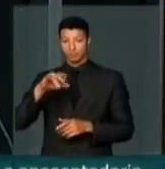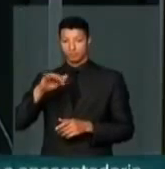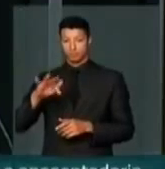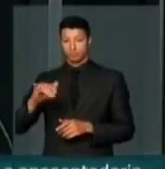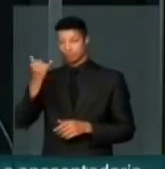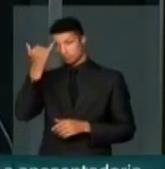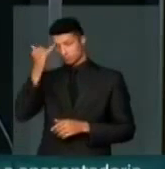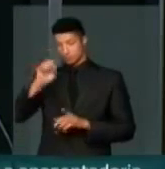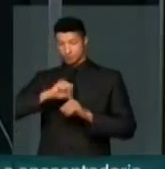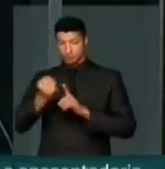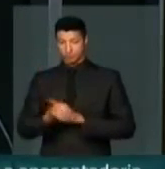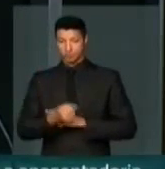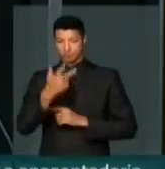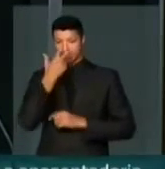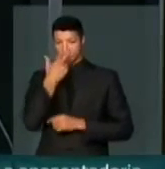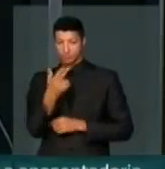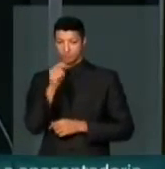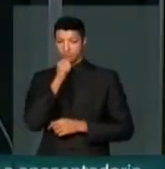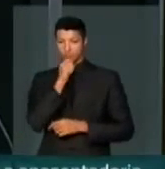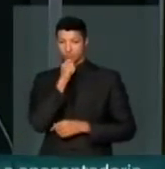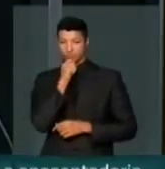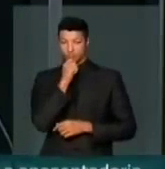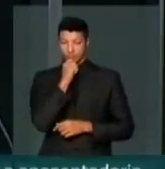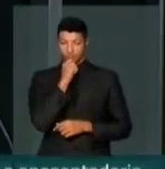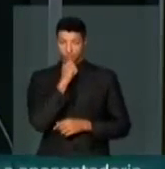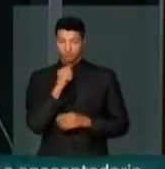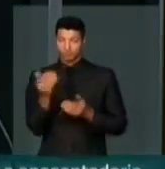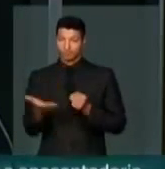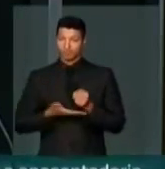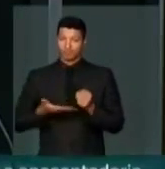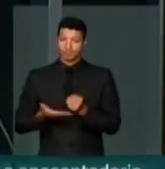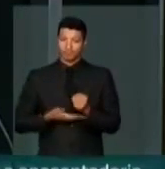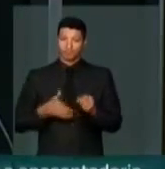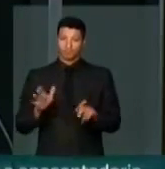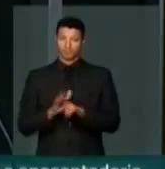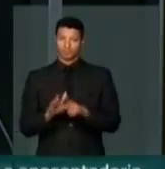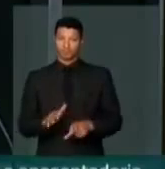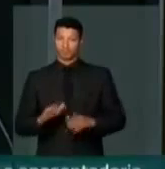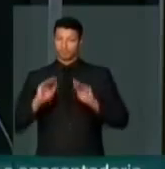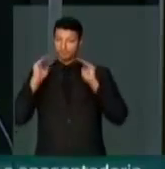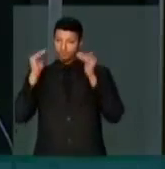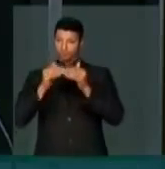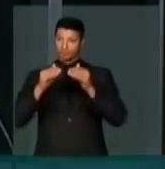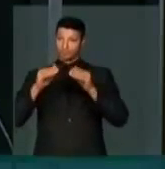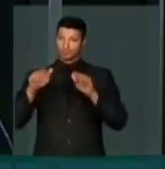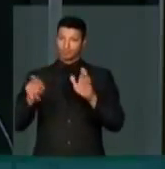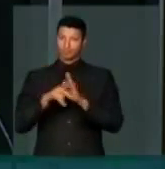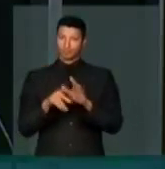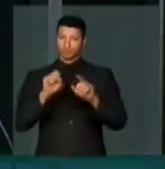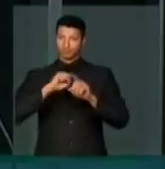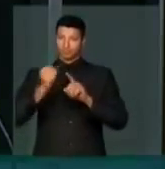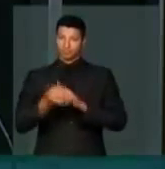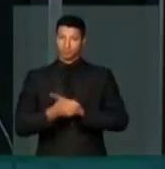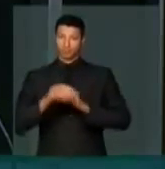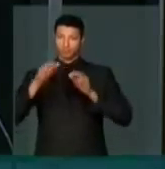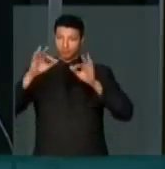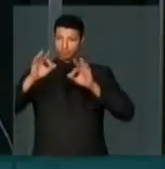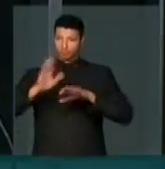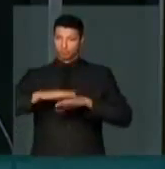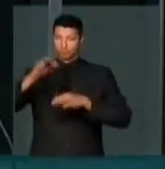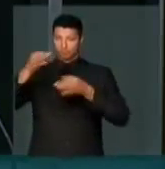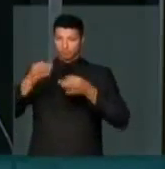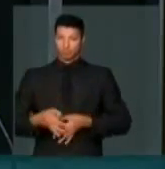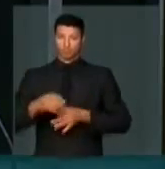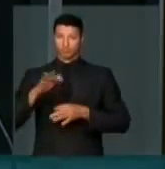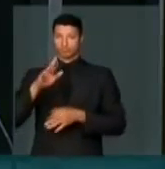socialista, que consideramos, ainda, um elemento da dimensão tópica de uma sociedade mais justa,